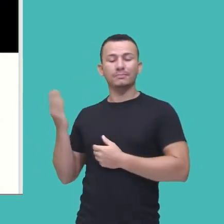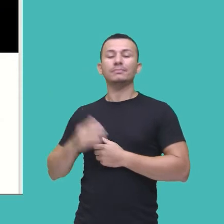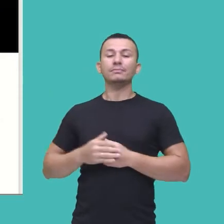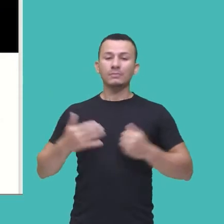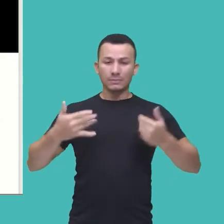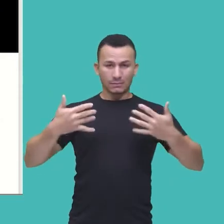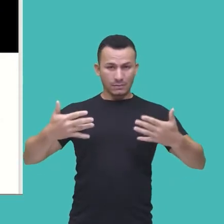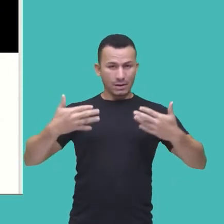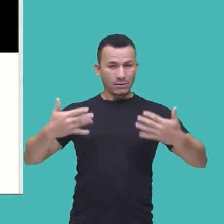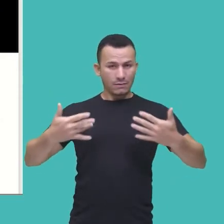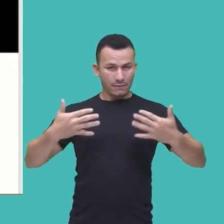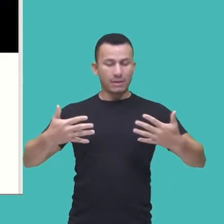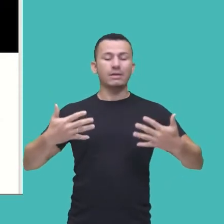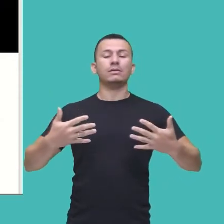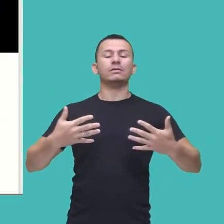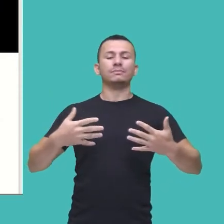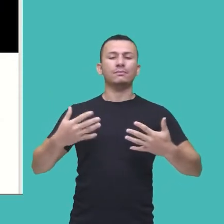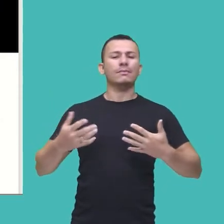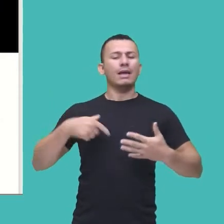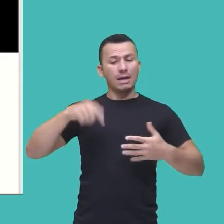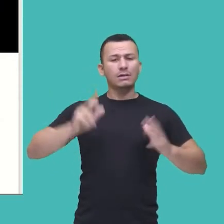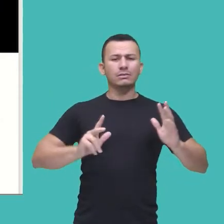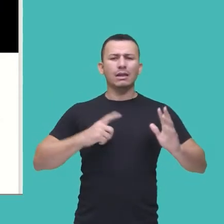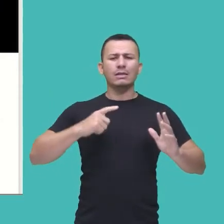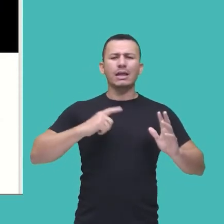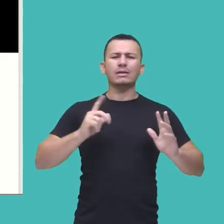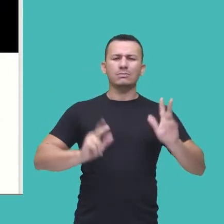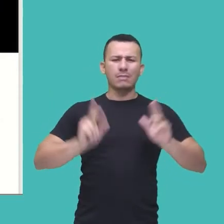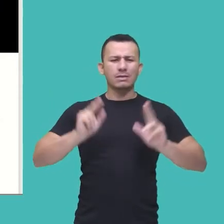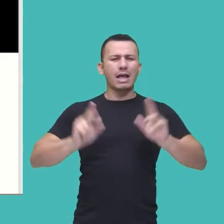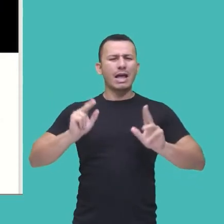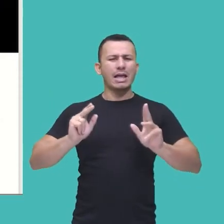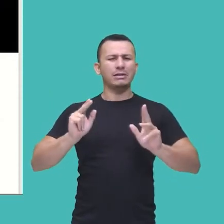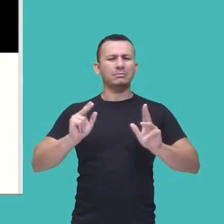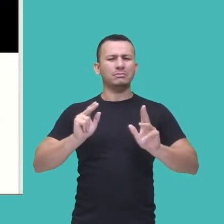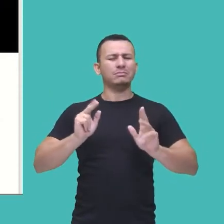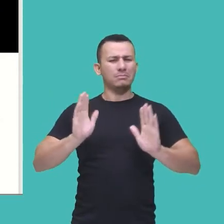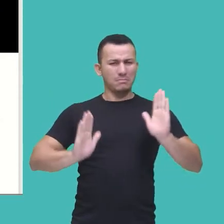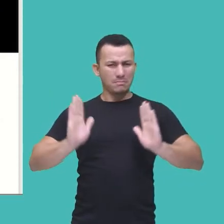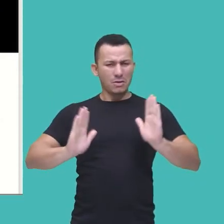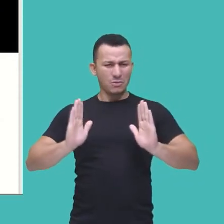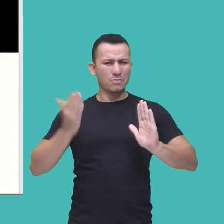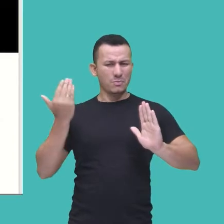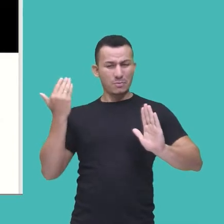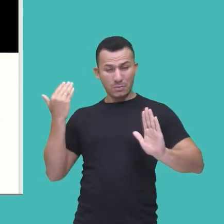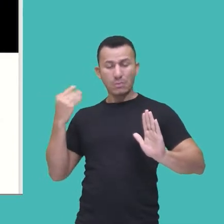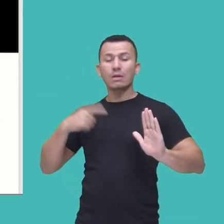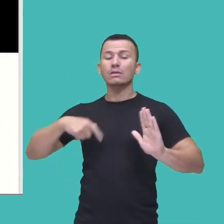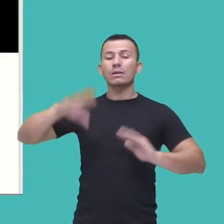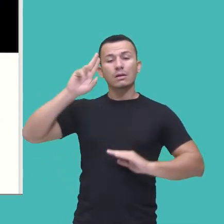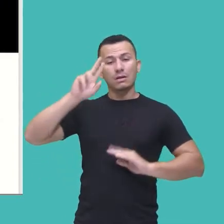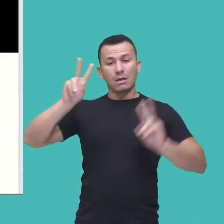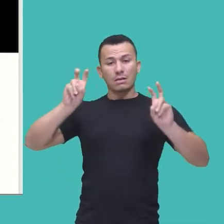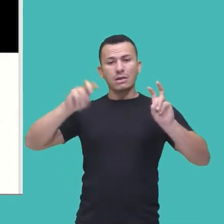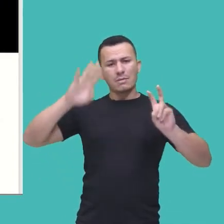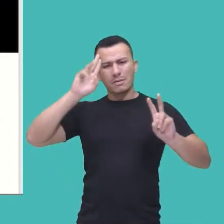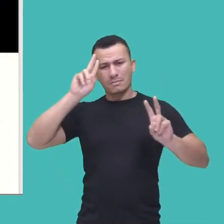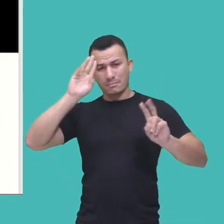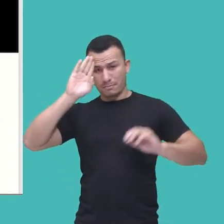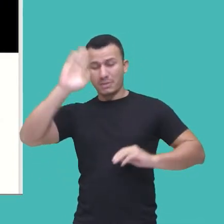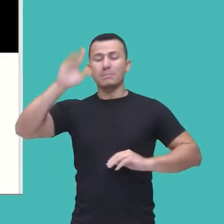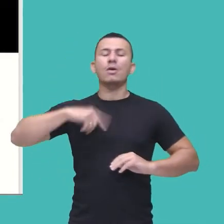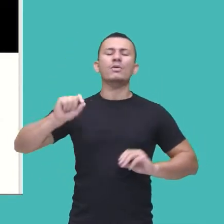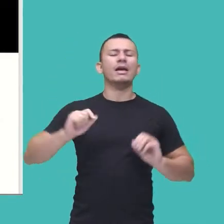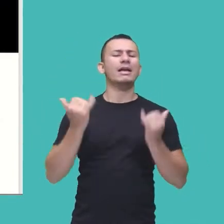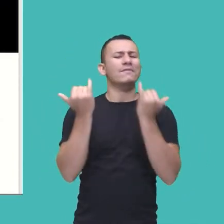tem aí, né, é uma série de época que traz em ser um enredo principal, né, ali a fofoca, né,